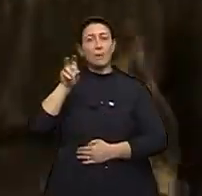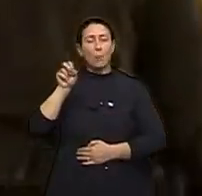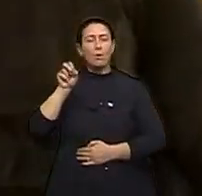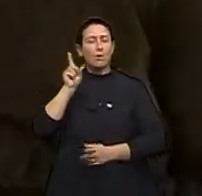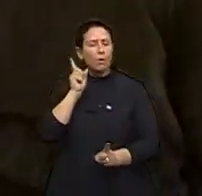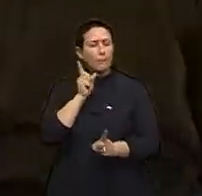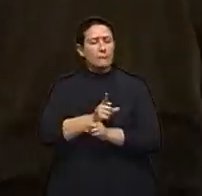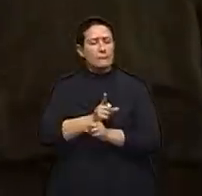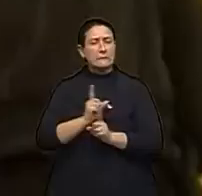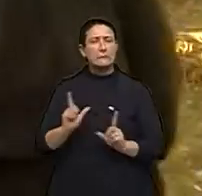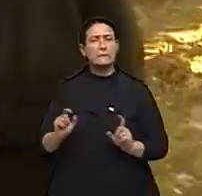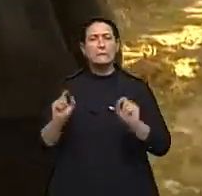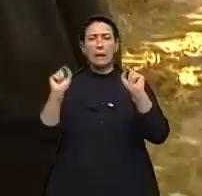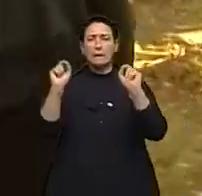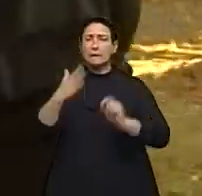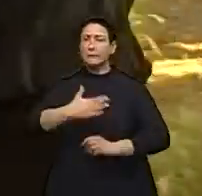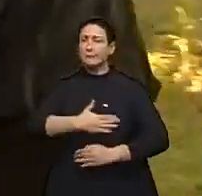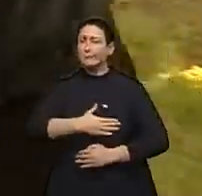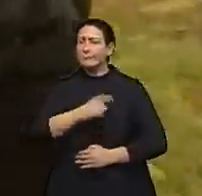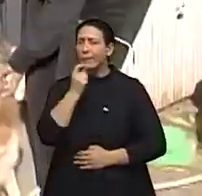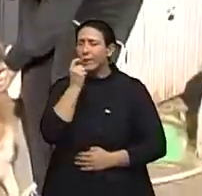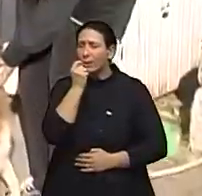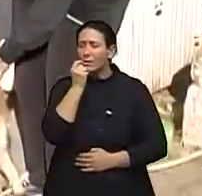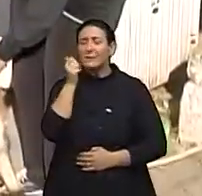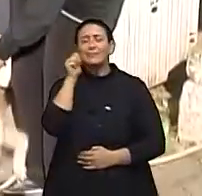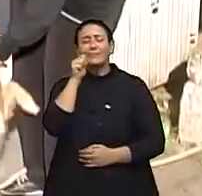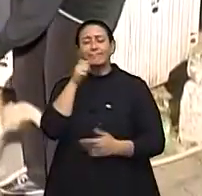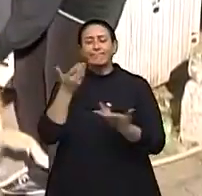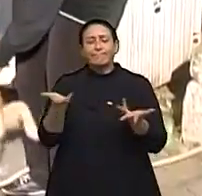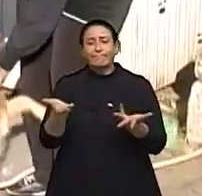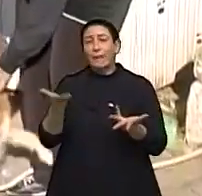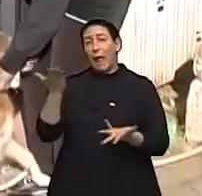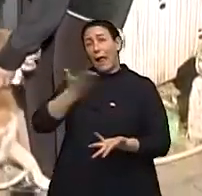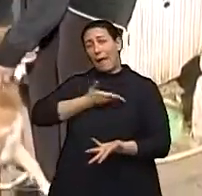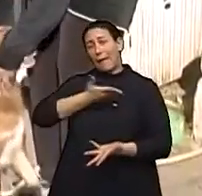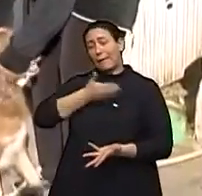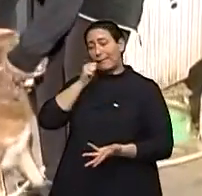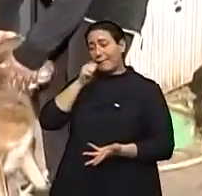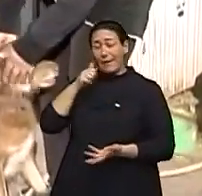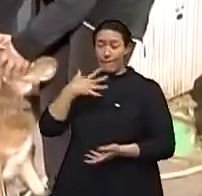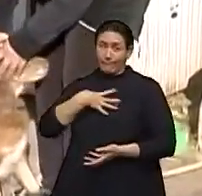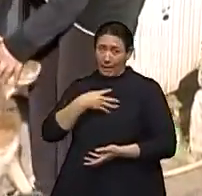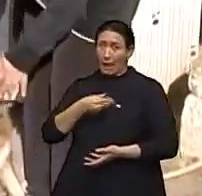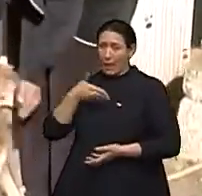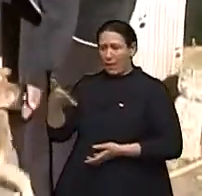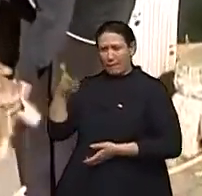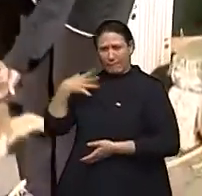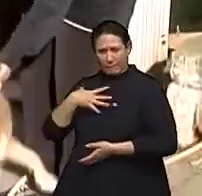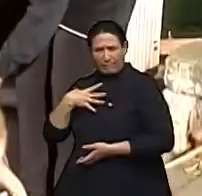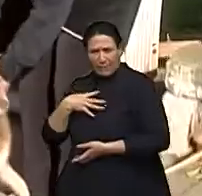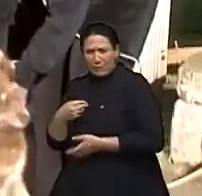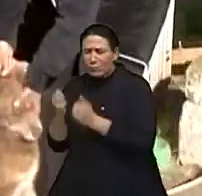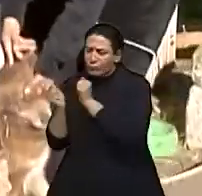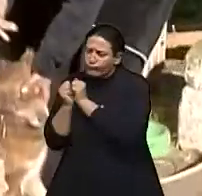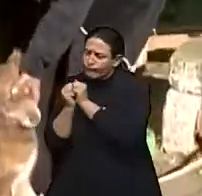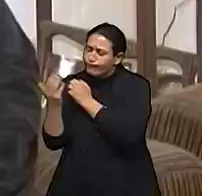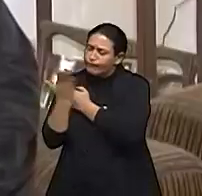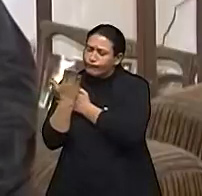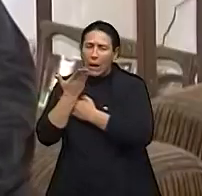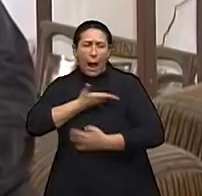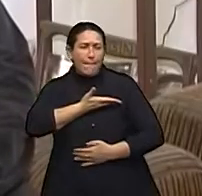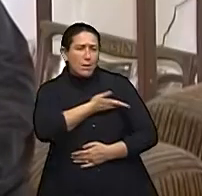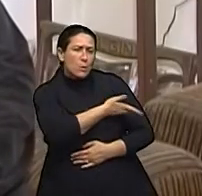Sem o apoio da família, encontrou na única filha e amigos próximos a esperança para enfrentar a doença.